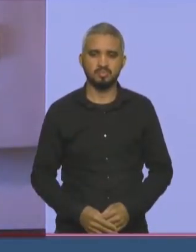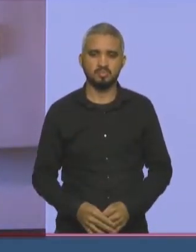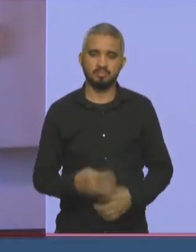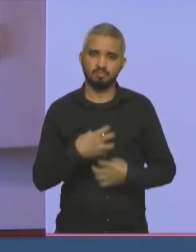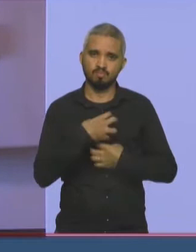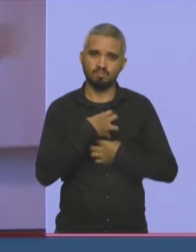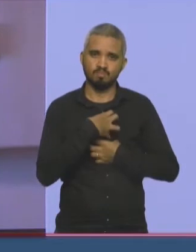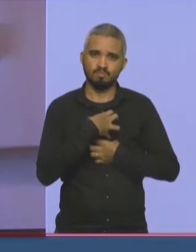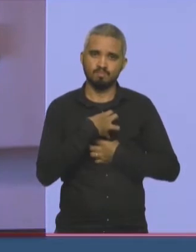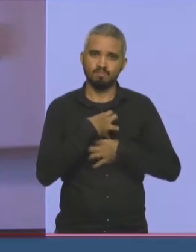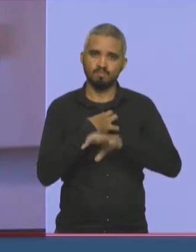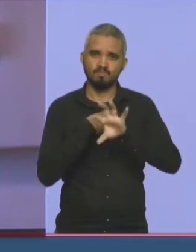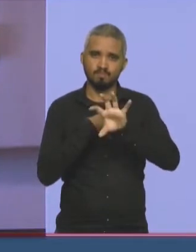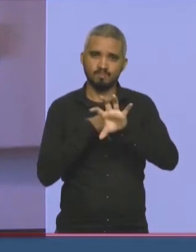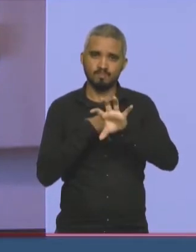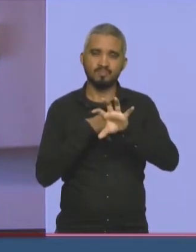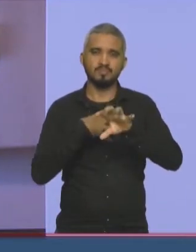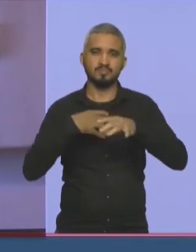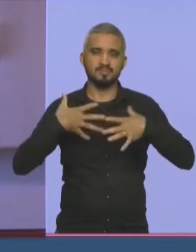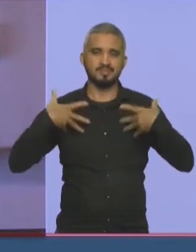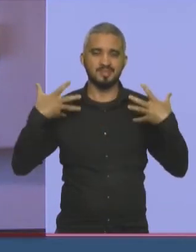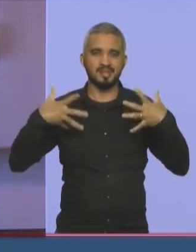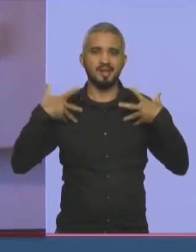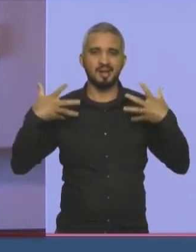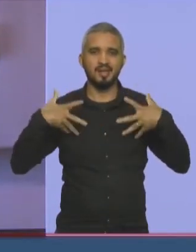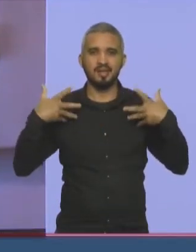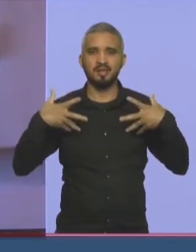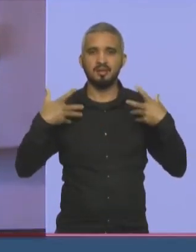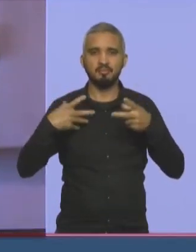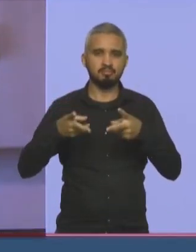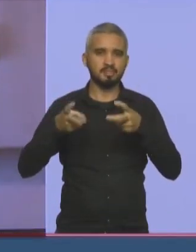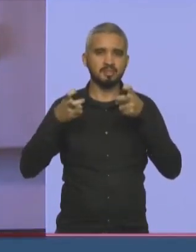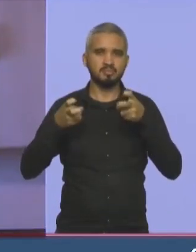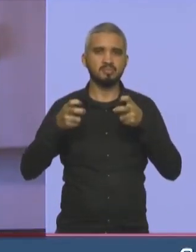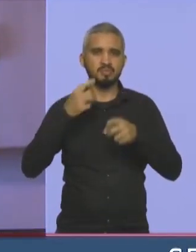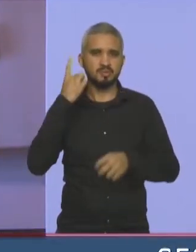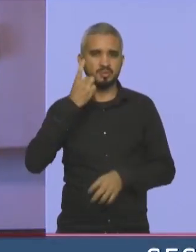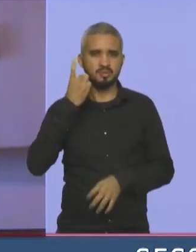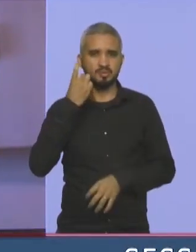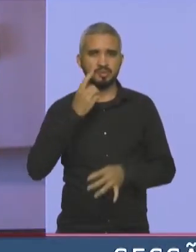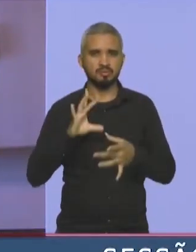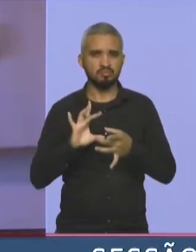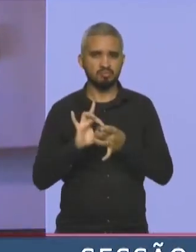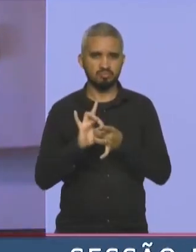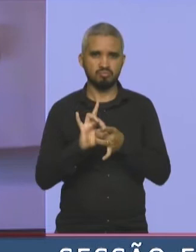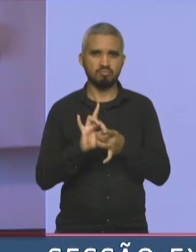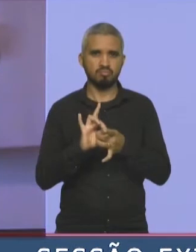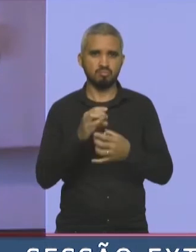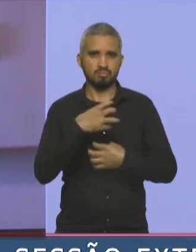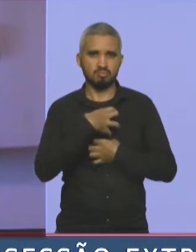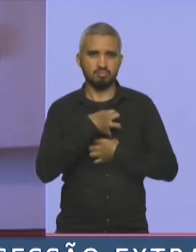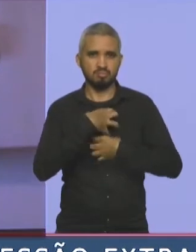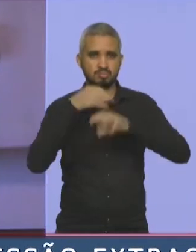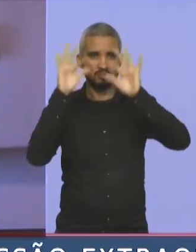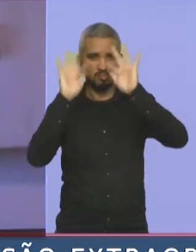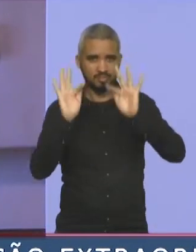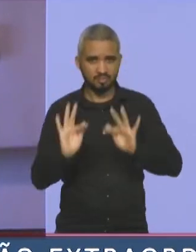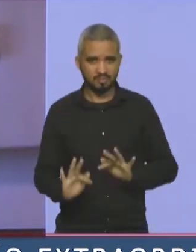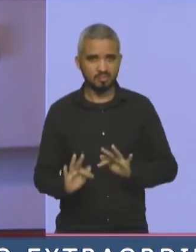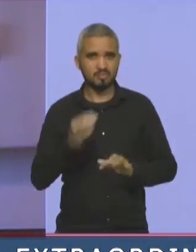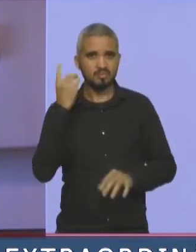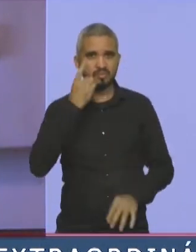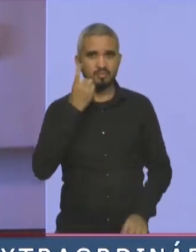alegria ao ver a união de todos os parlamentares, que me referisse com a fala do amigo deputado Adriano,